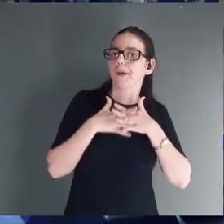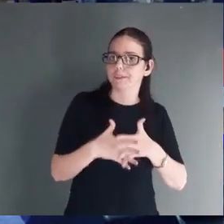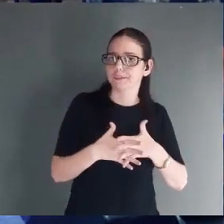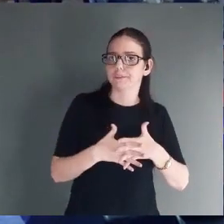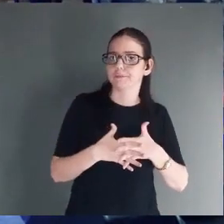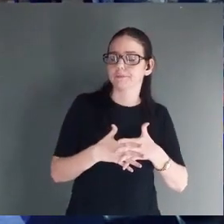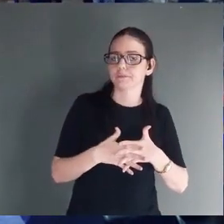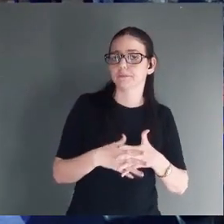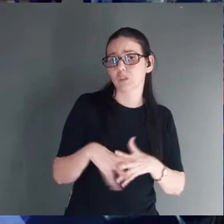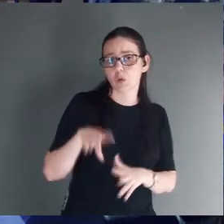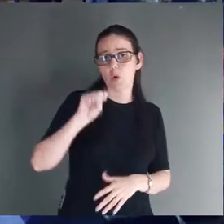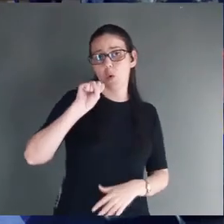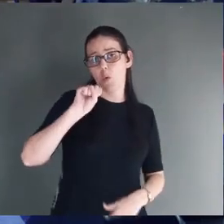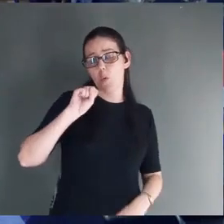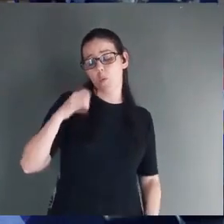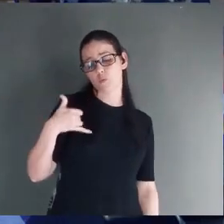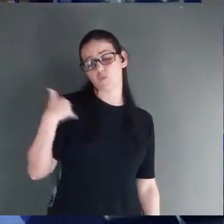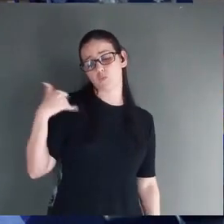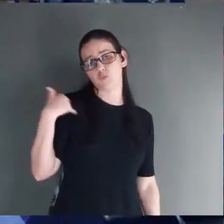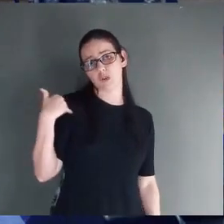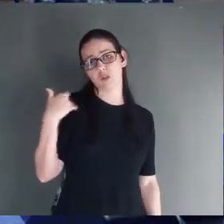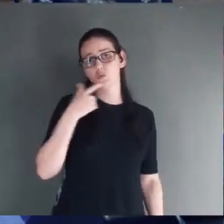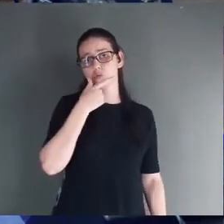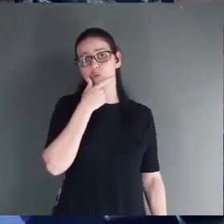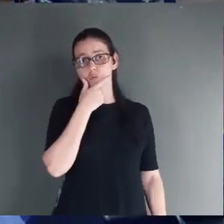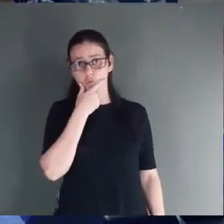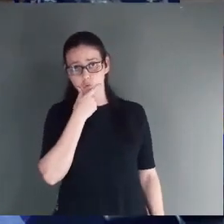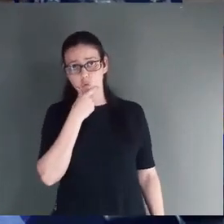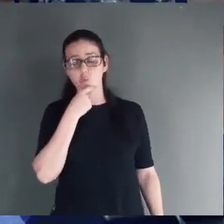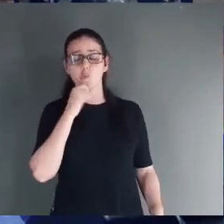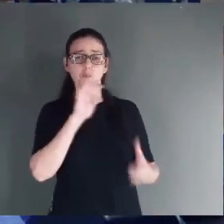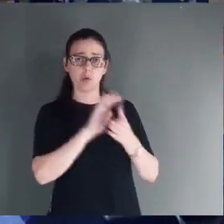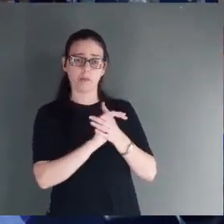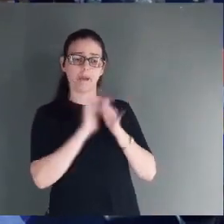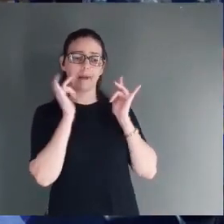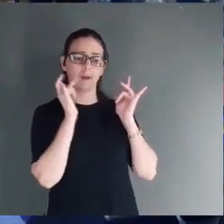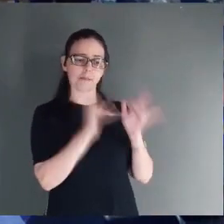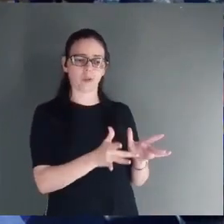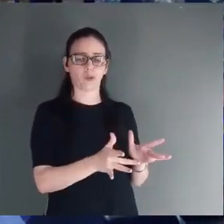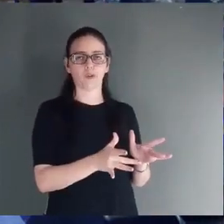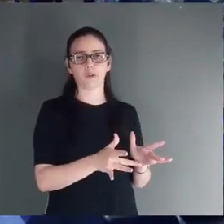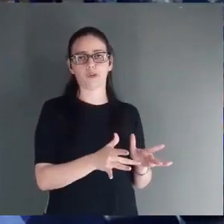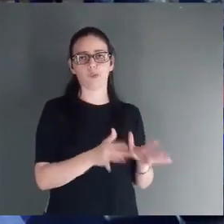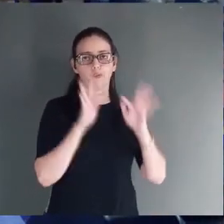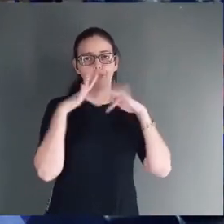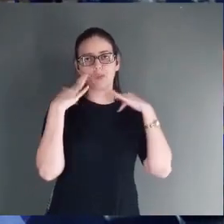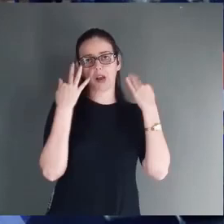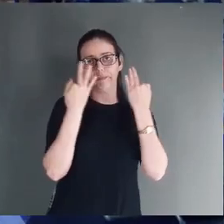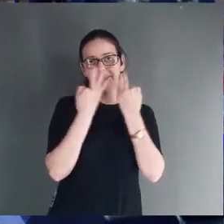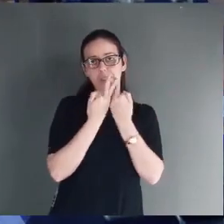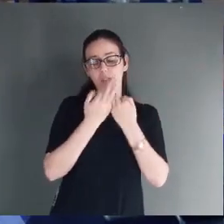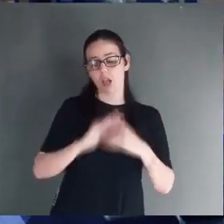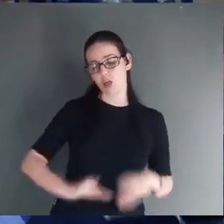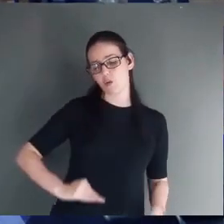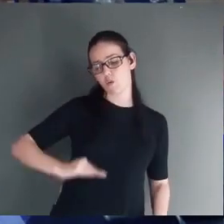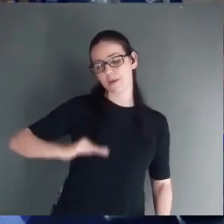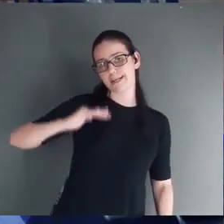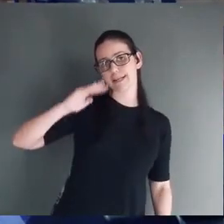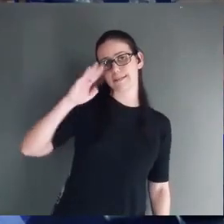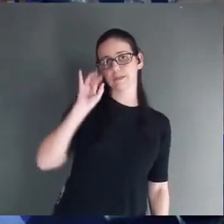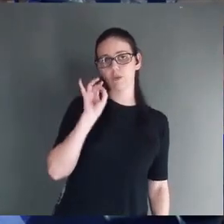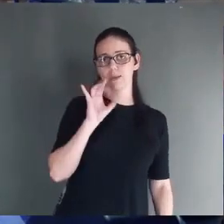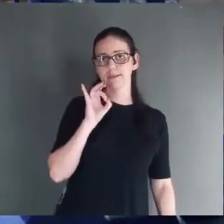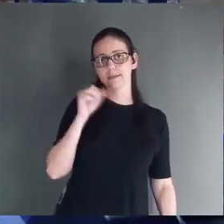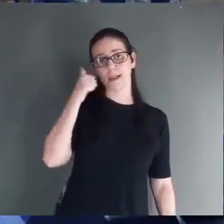Aos oito anos. Meu pai largou minha mãe. E eu cresci sem a vida. Minha mãe